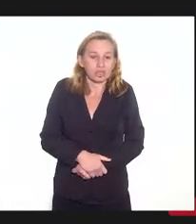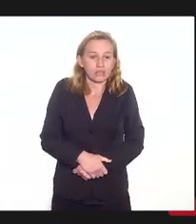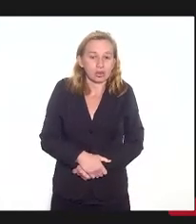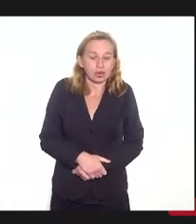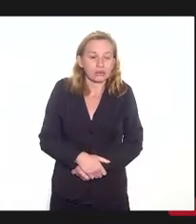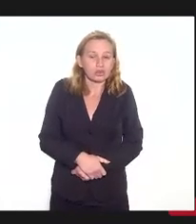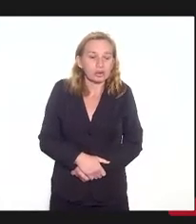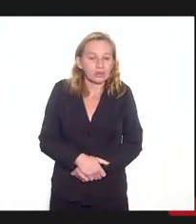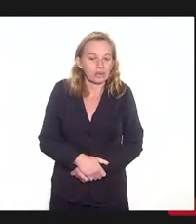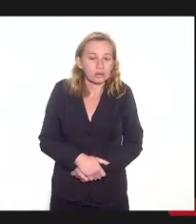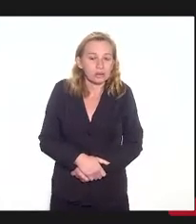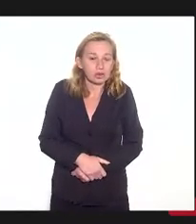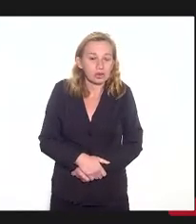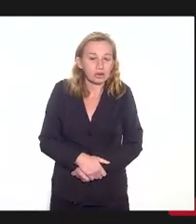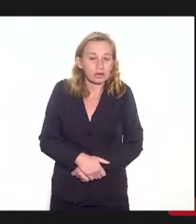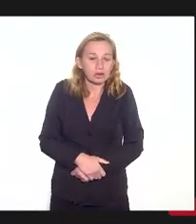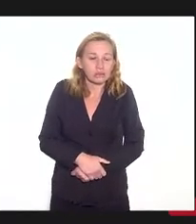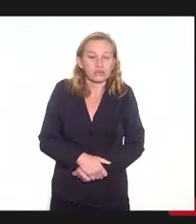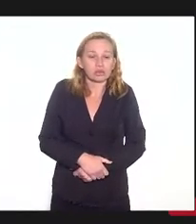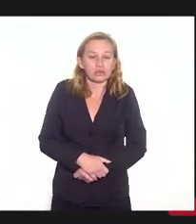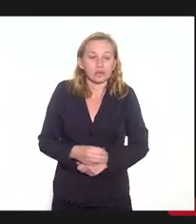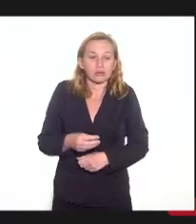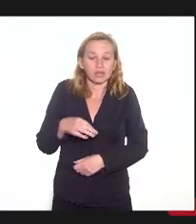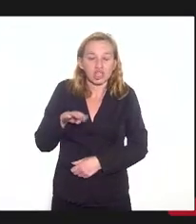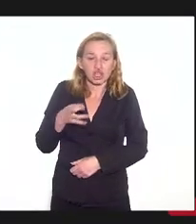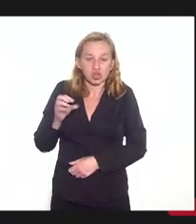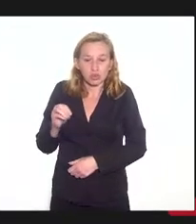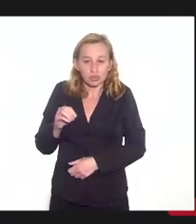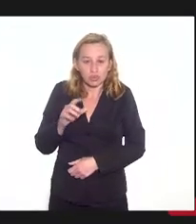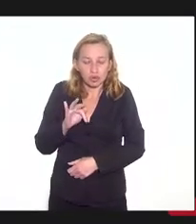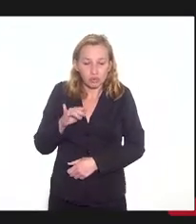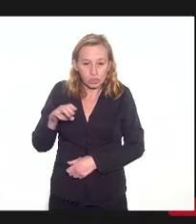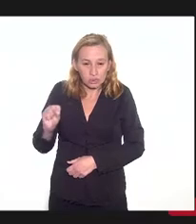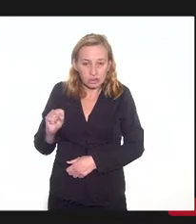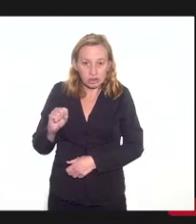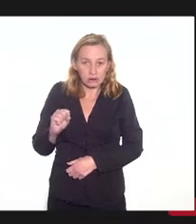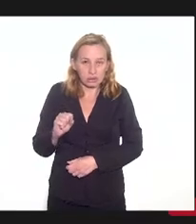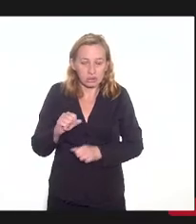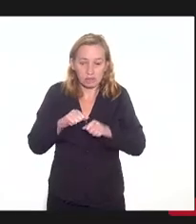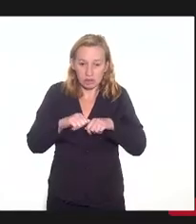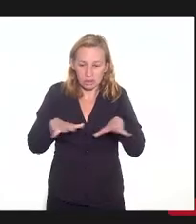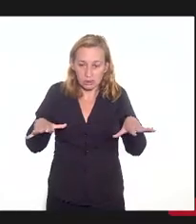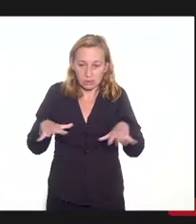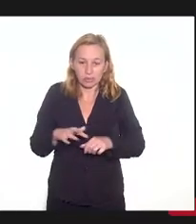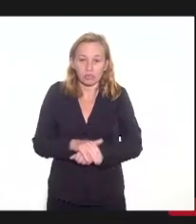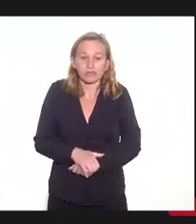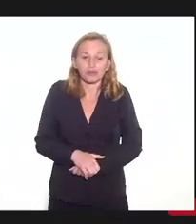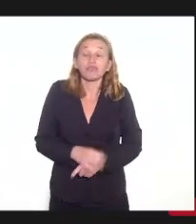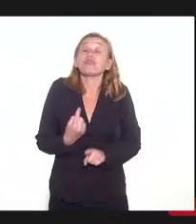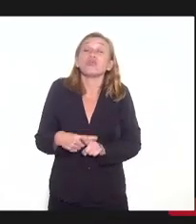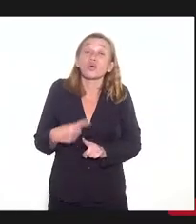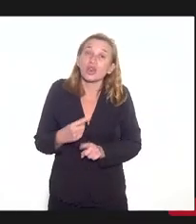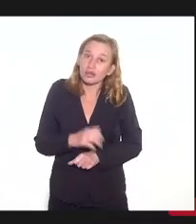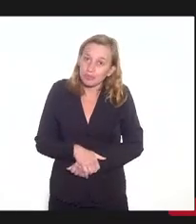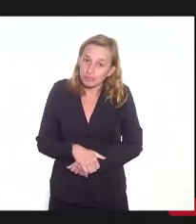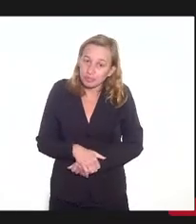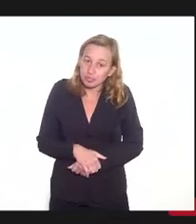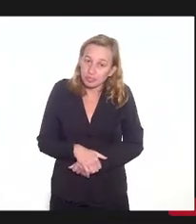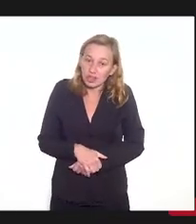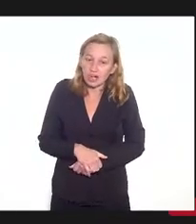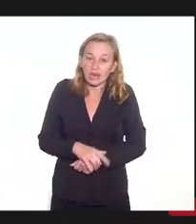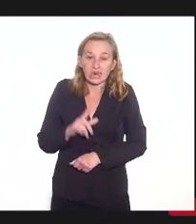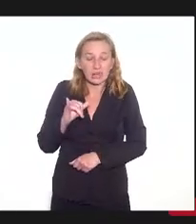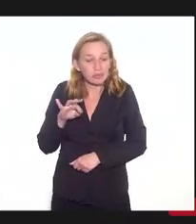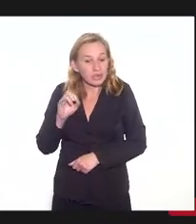que a liminar do ministro Fux, ela se extingue. Por quê? Porque a liminar é